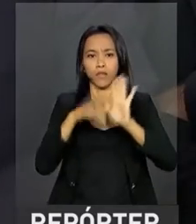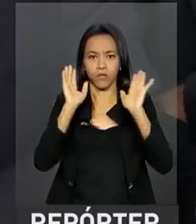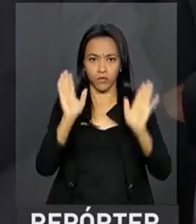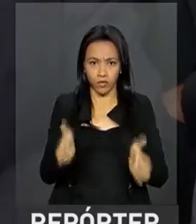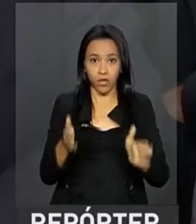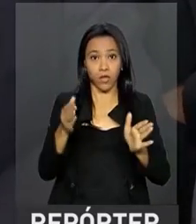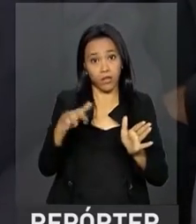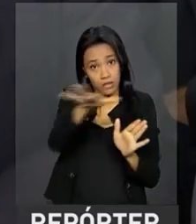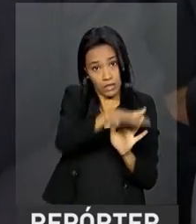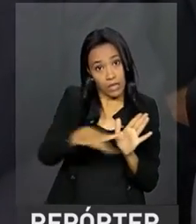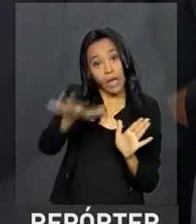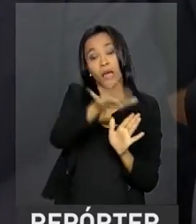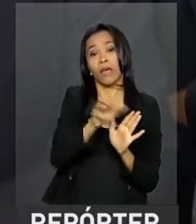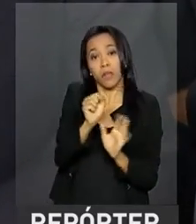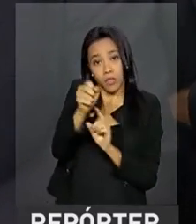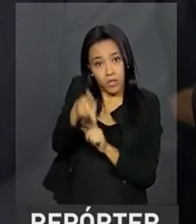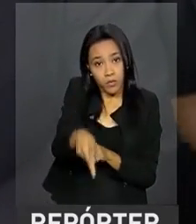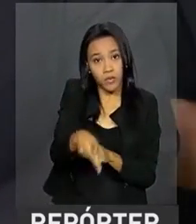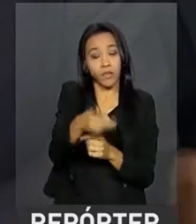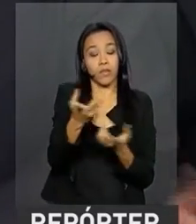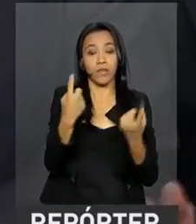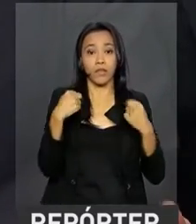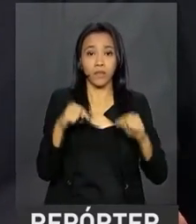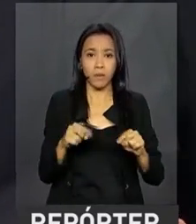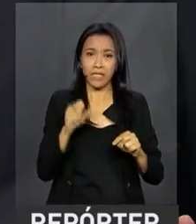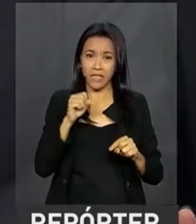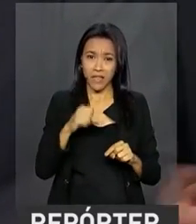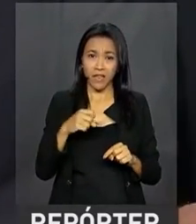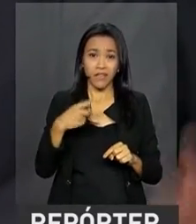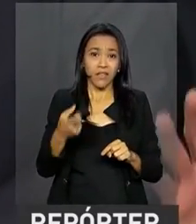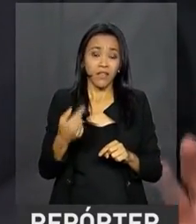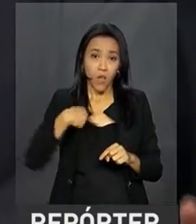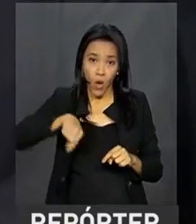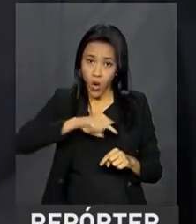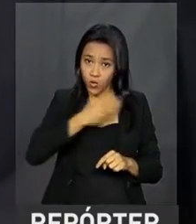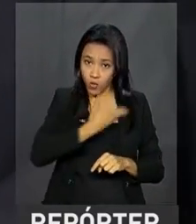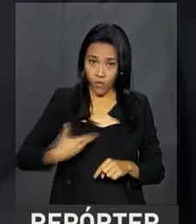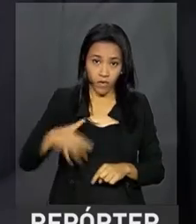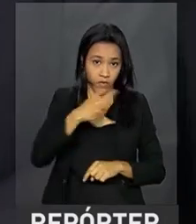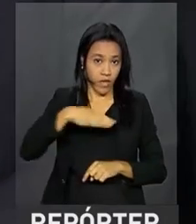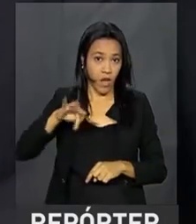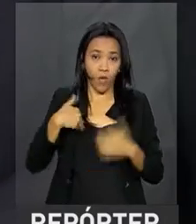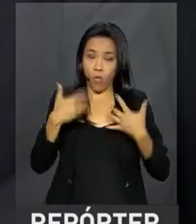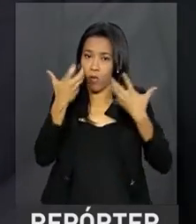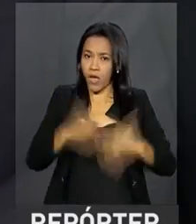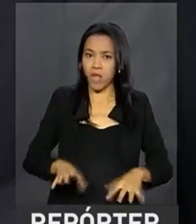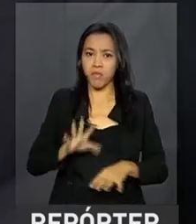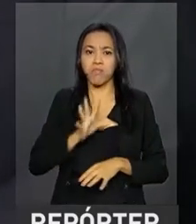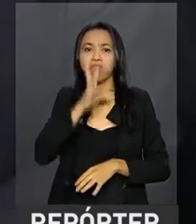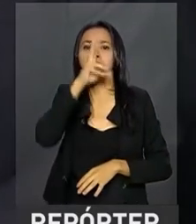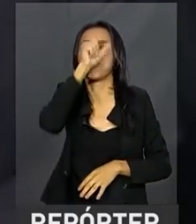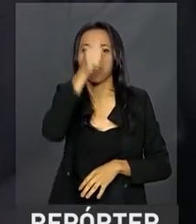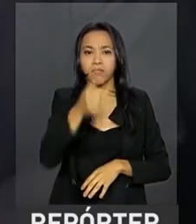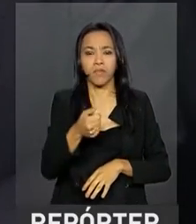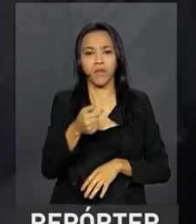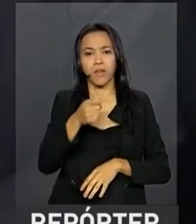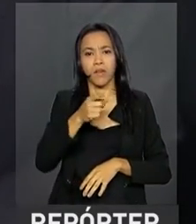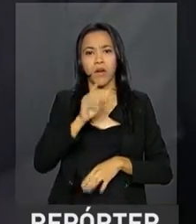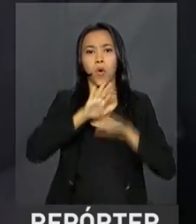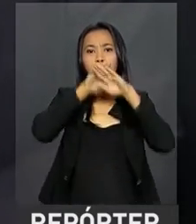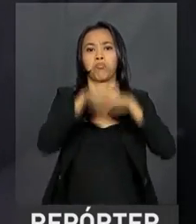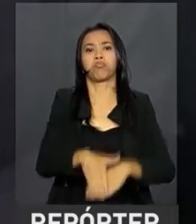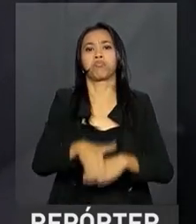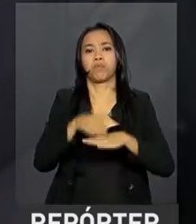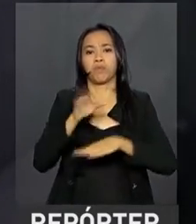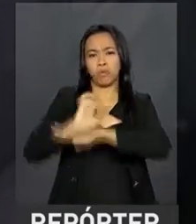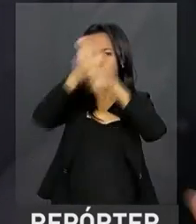digamos assim, uma relativa invasão de competência que nós não queremos, neste momento, levar adiante.